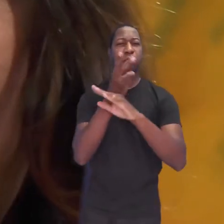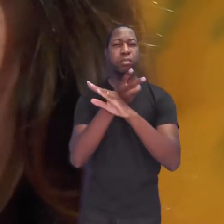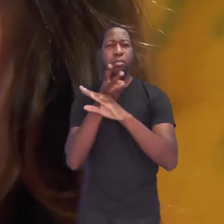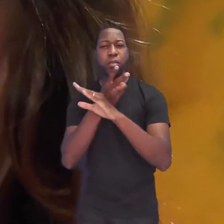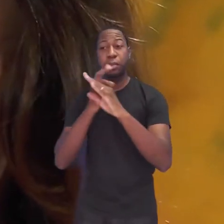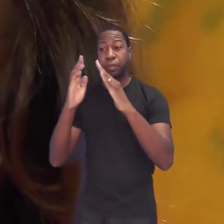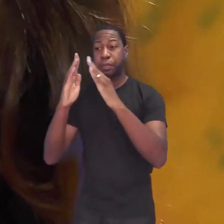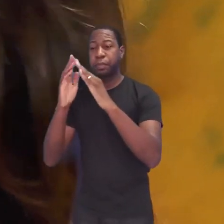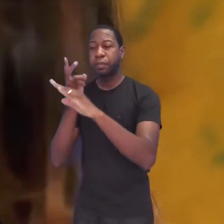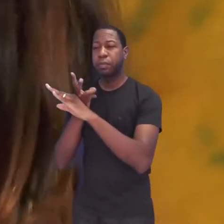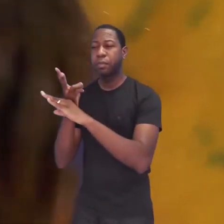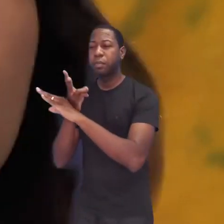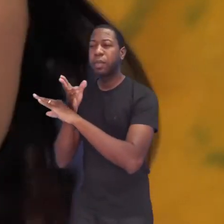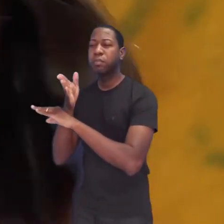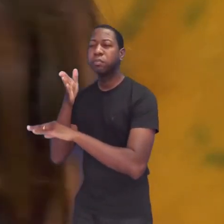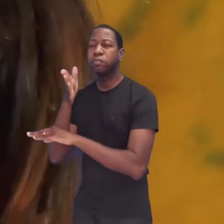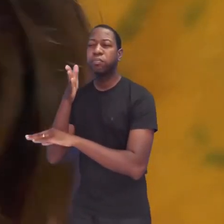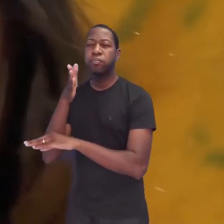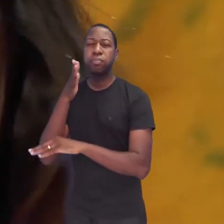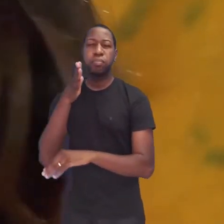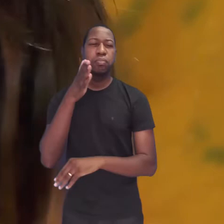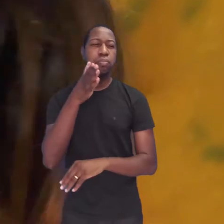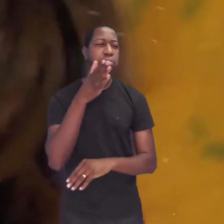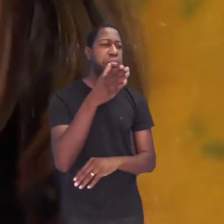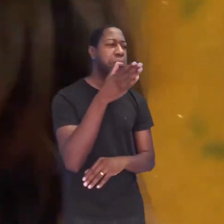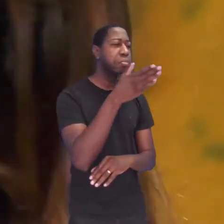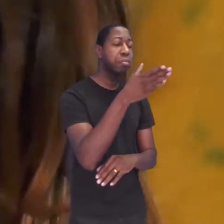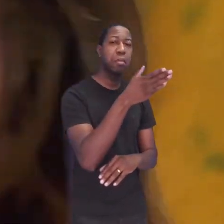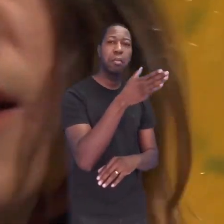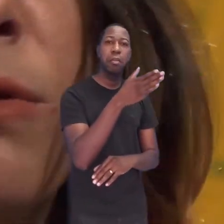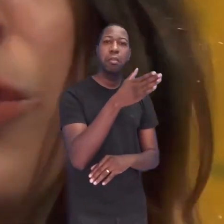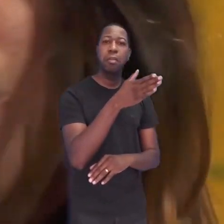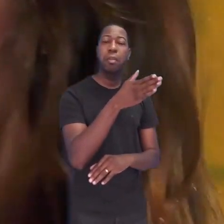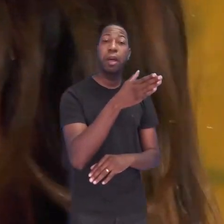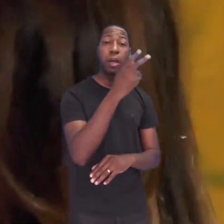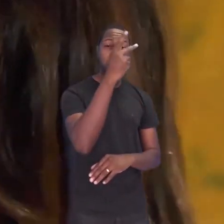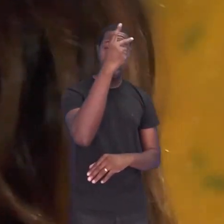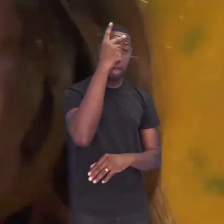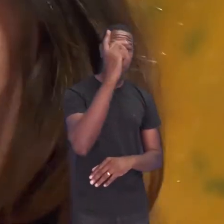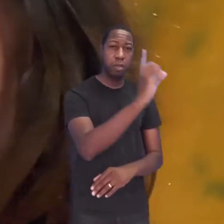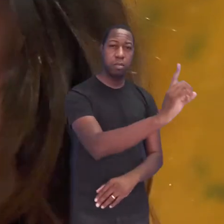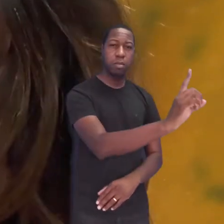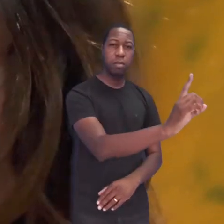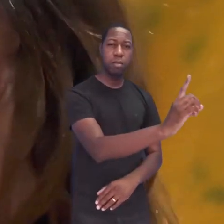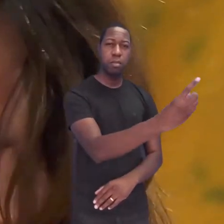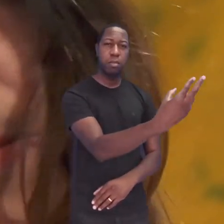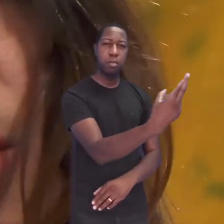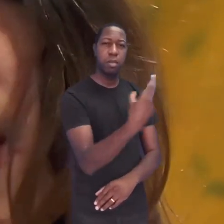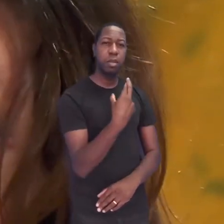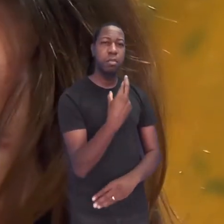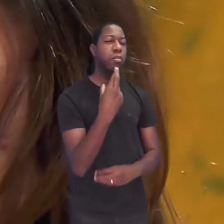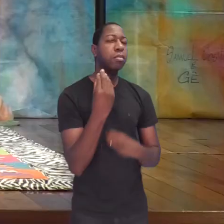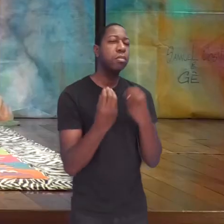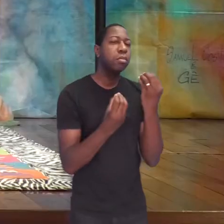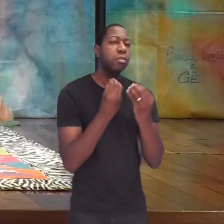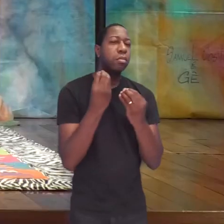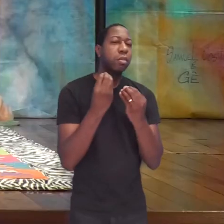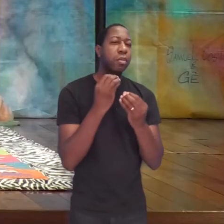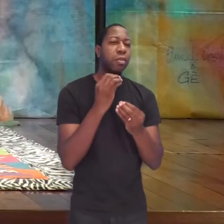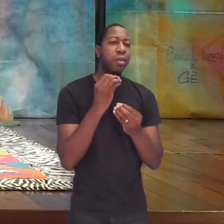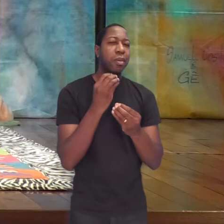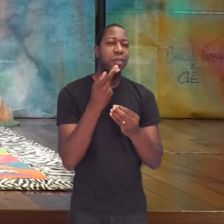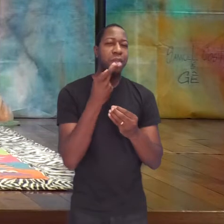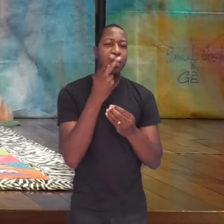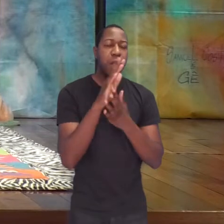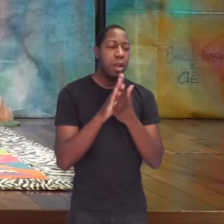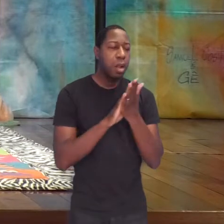sempre a mesma. As pessoas sacudiam a cabeça e faziam gestos pedindo que ele fosse embora. É